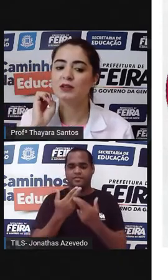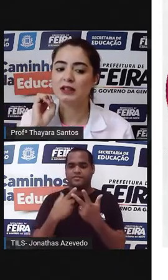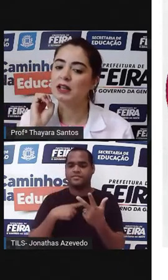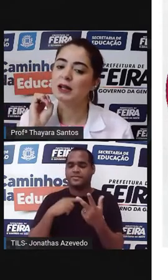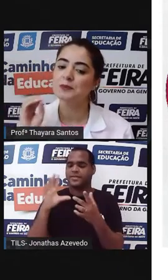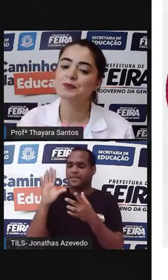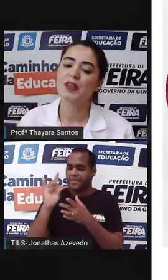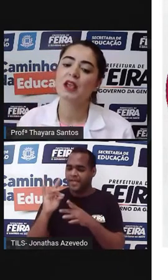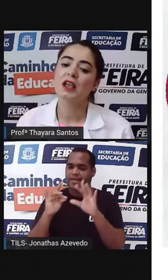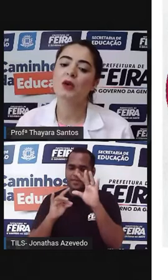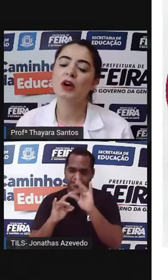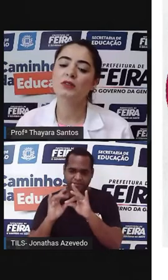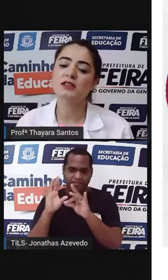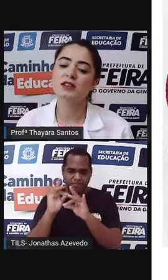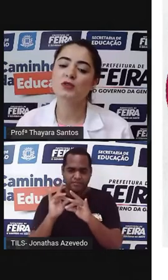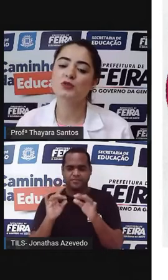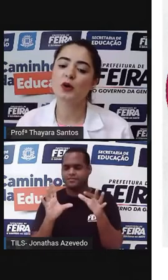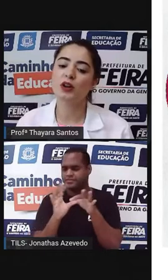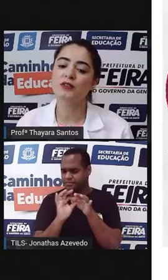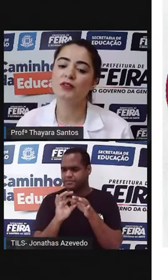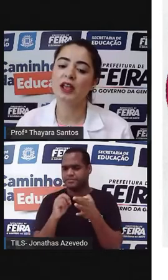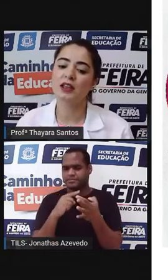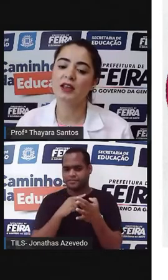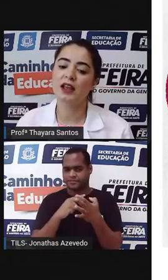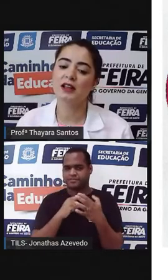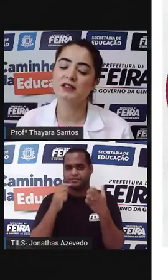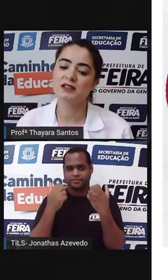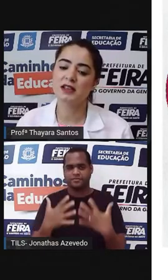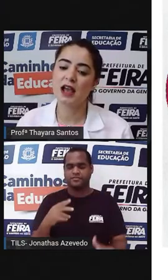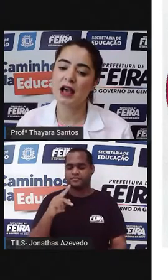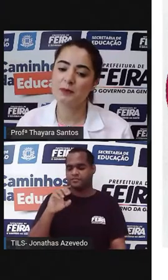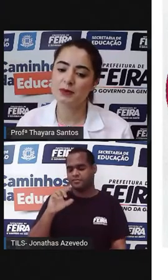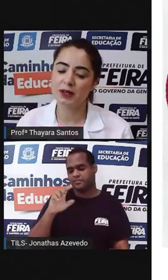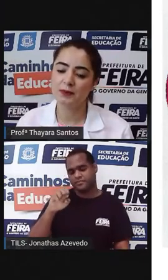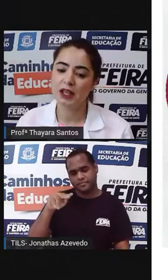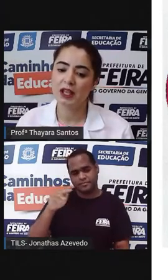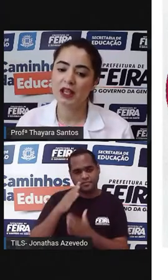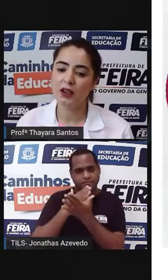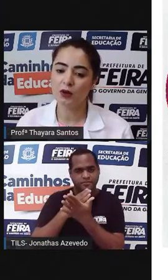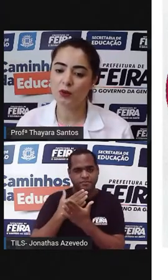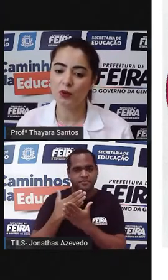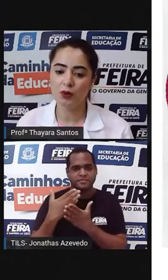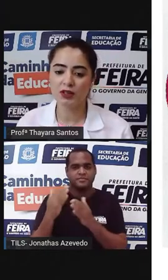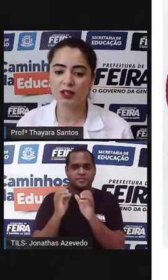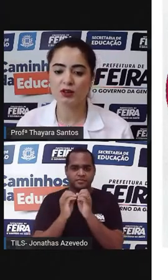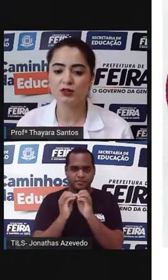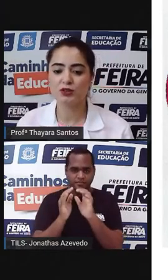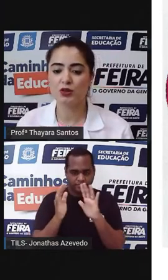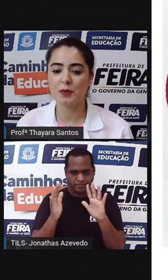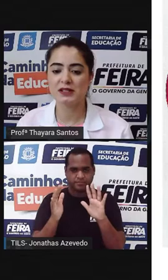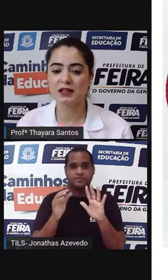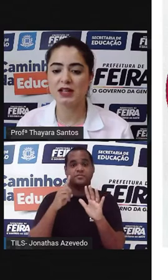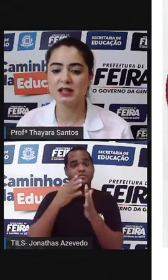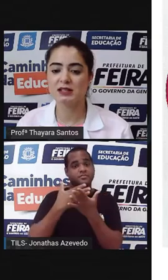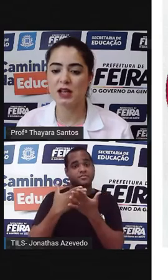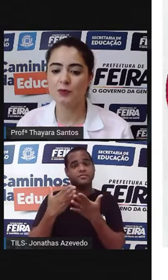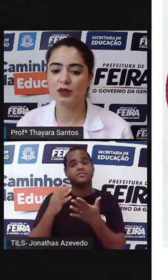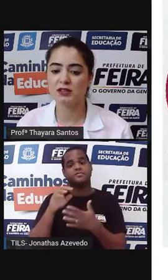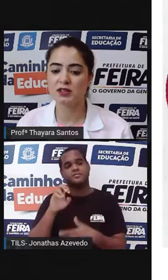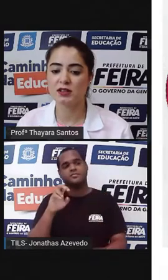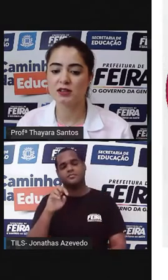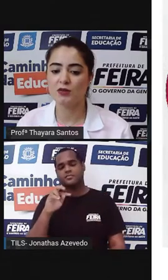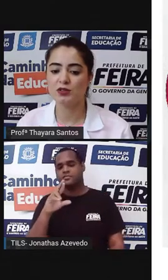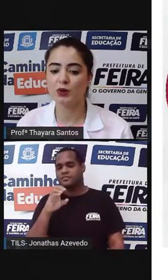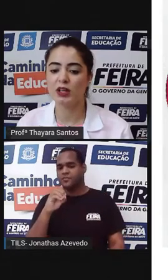preso lá nele. E quando esse grão de pólen vem, ele se abre e o anterozoide começa a descer